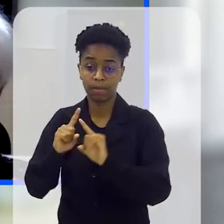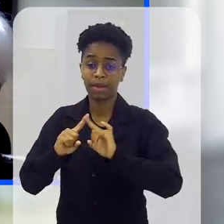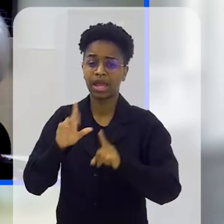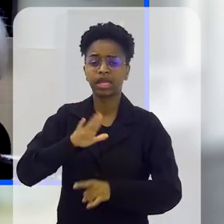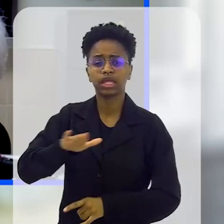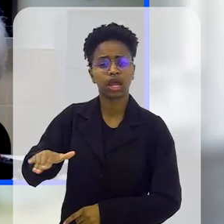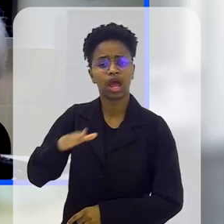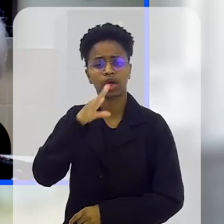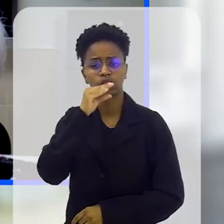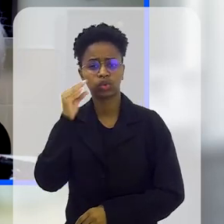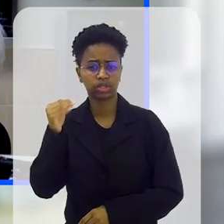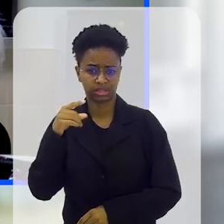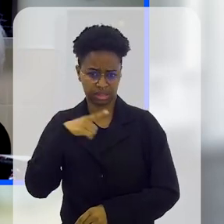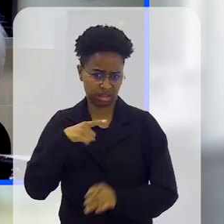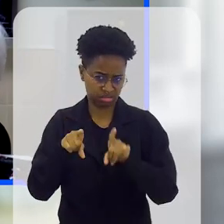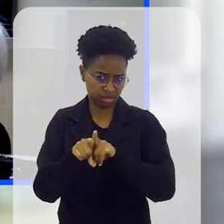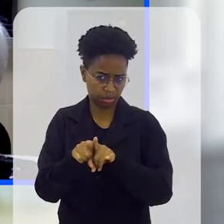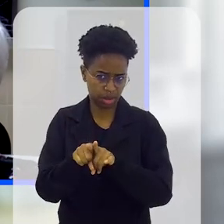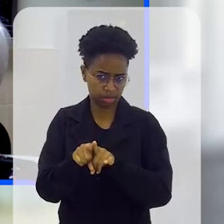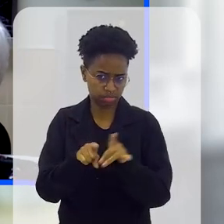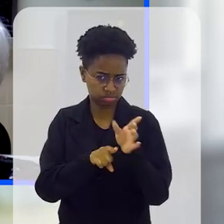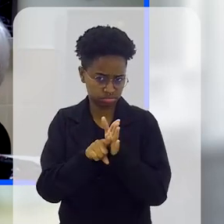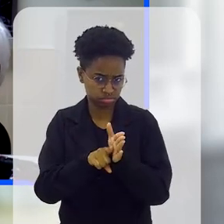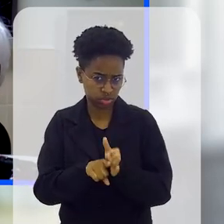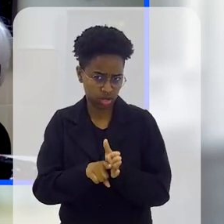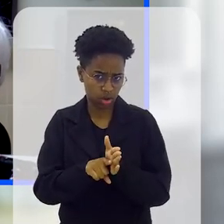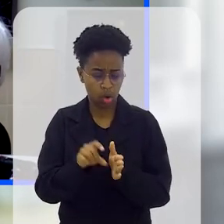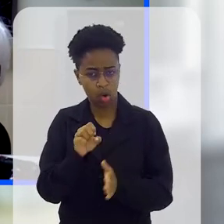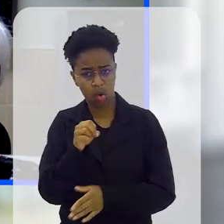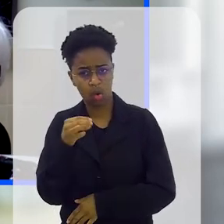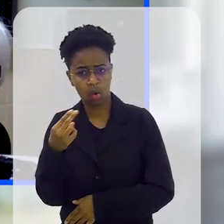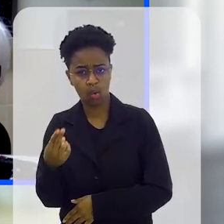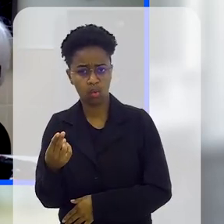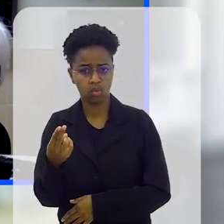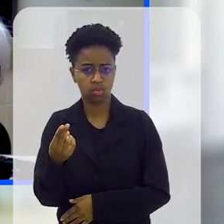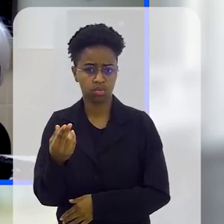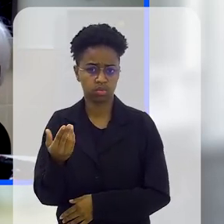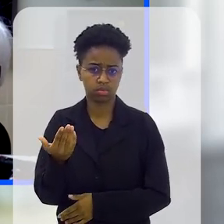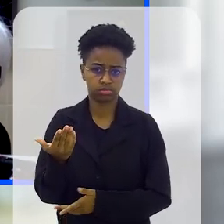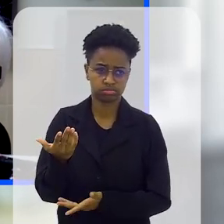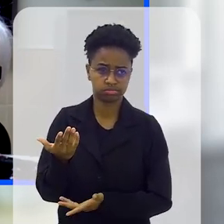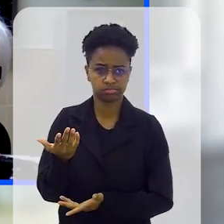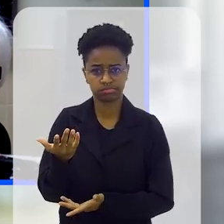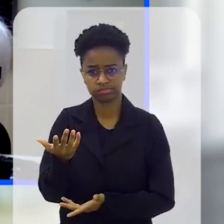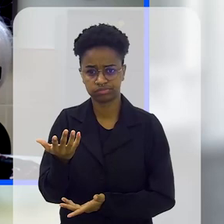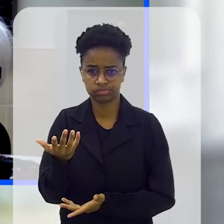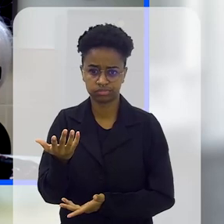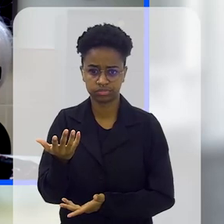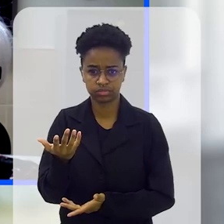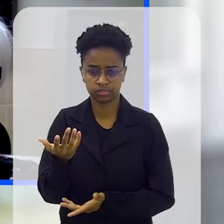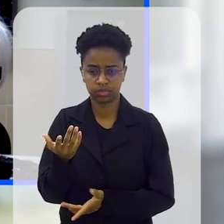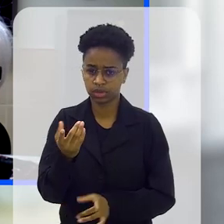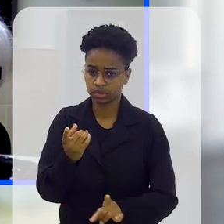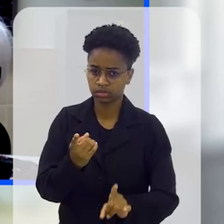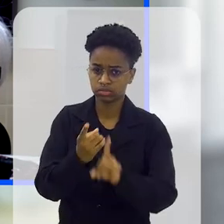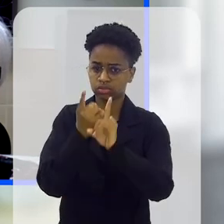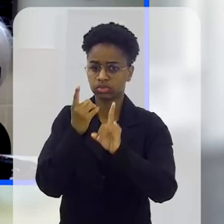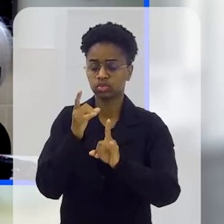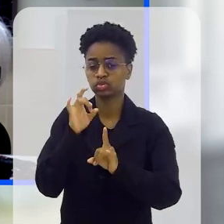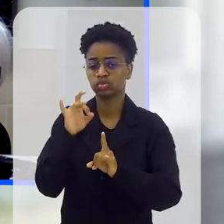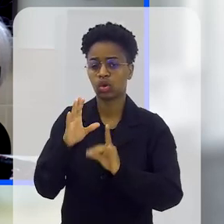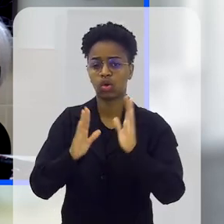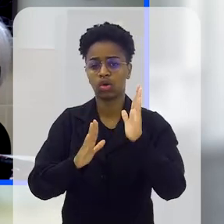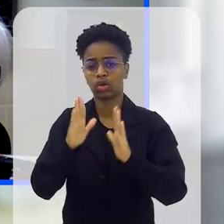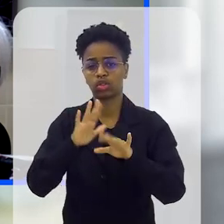Nas crianças e adolescentes, esses exames também, eles existem? Ou, enfim, o